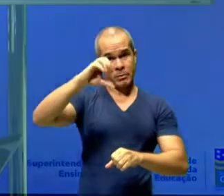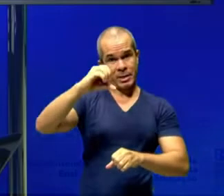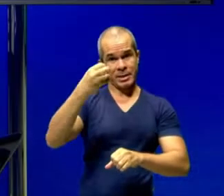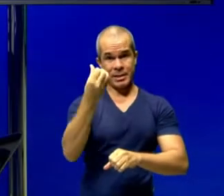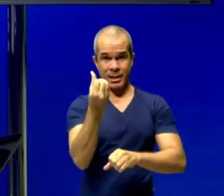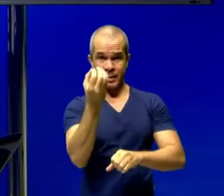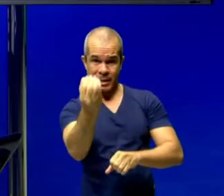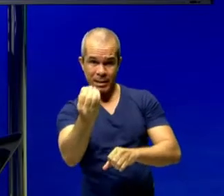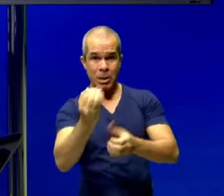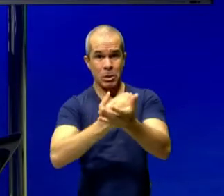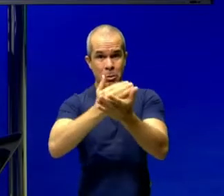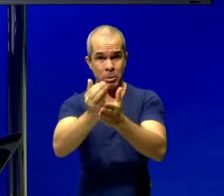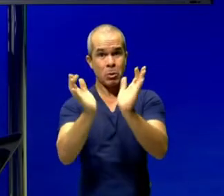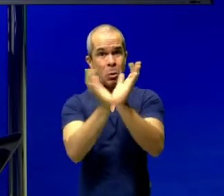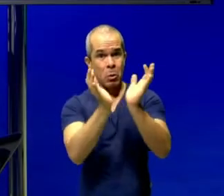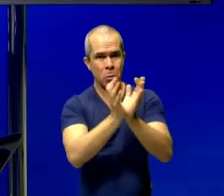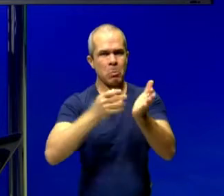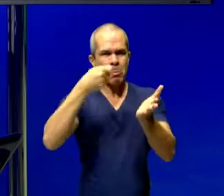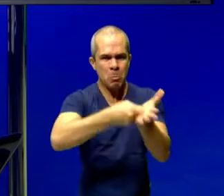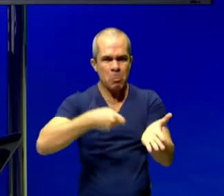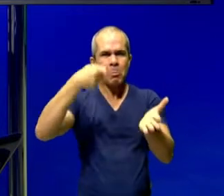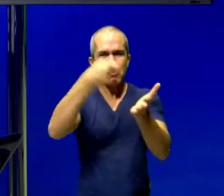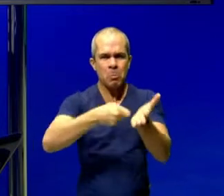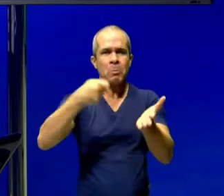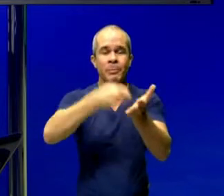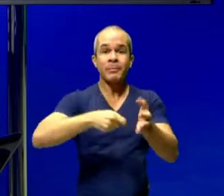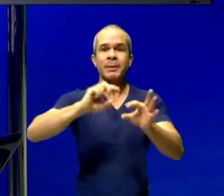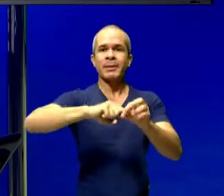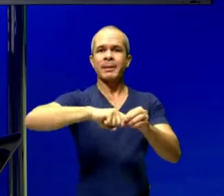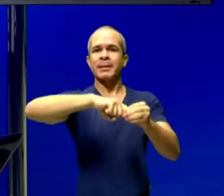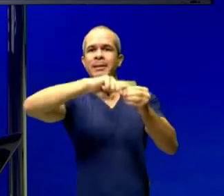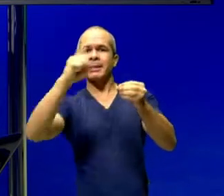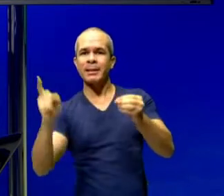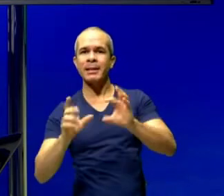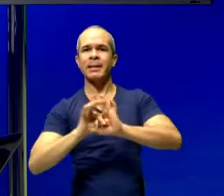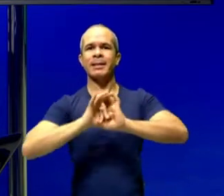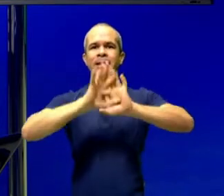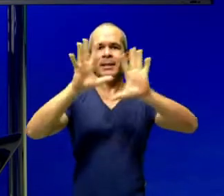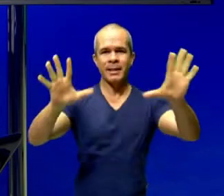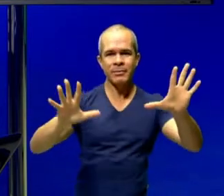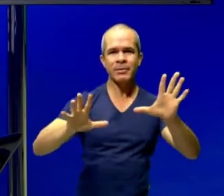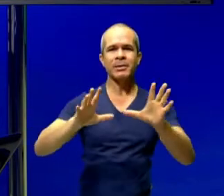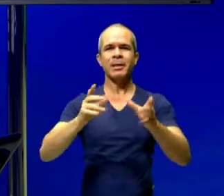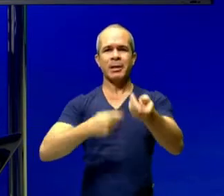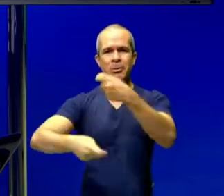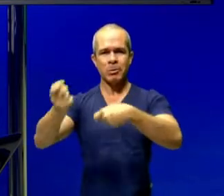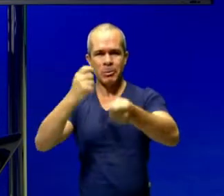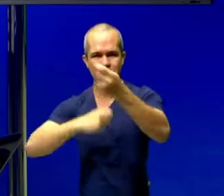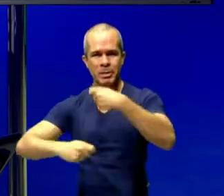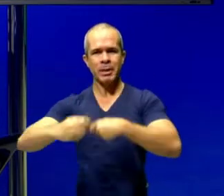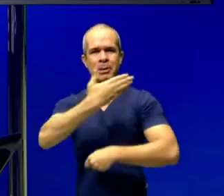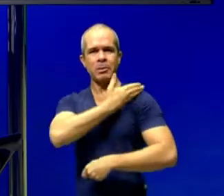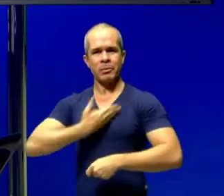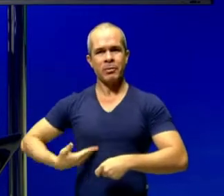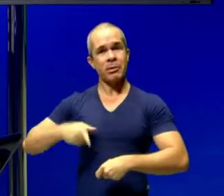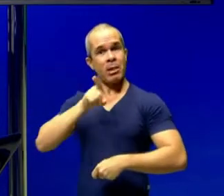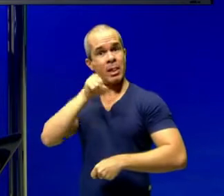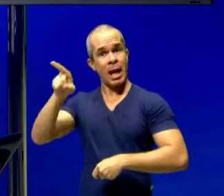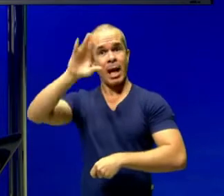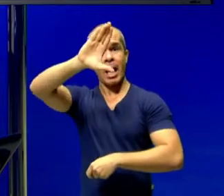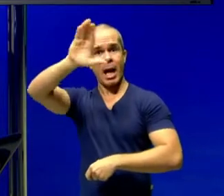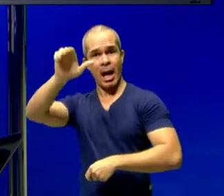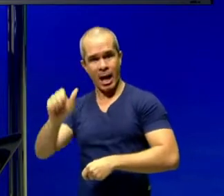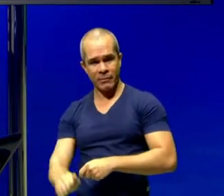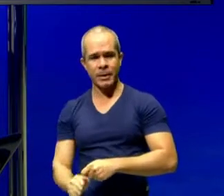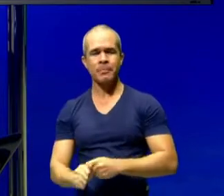primeiros movimentos de luta pela independência, de autonomia política e econômica na África. Assim como na Ásia,